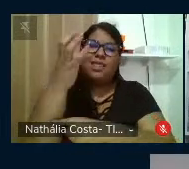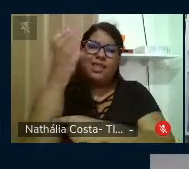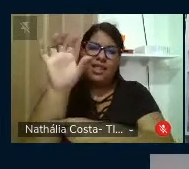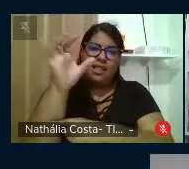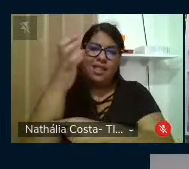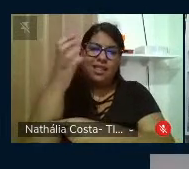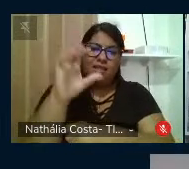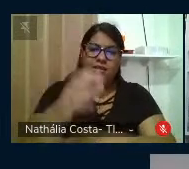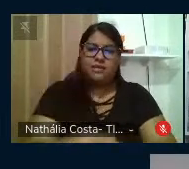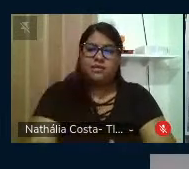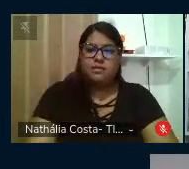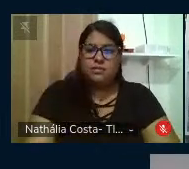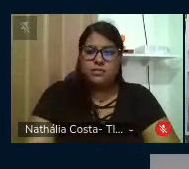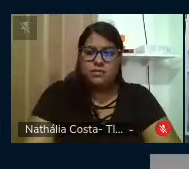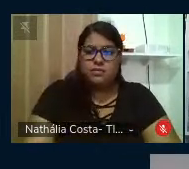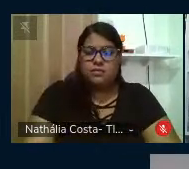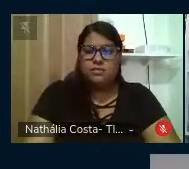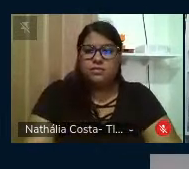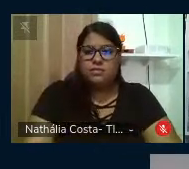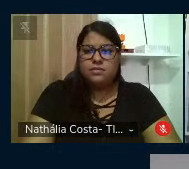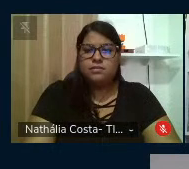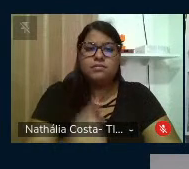tá, só um minuto.